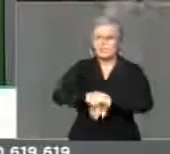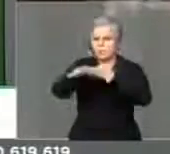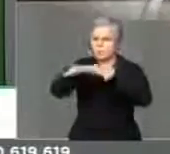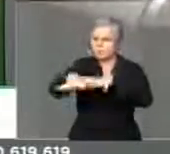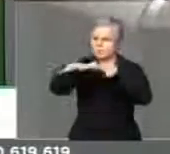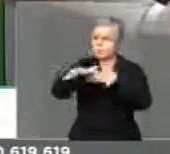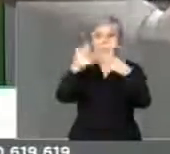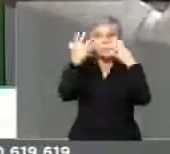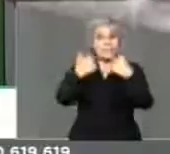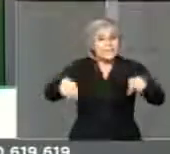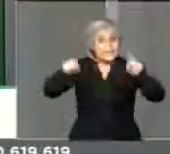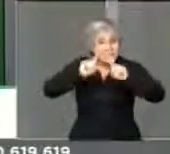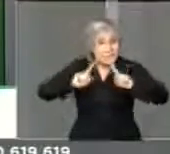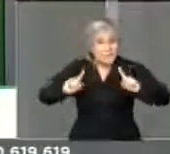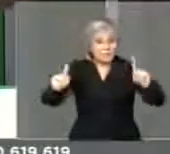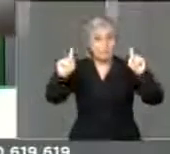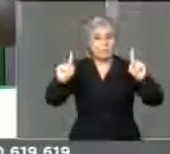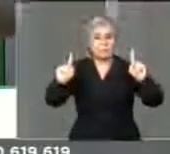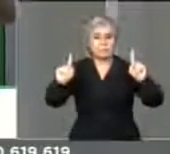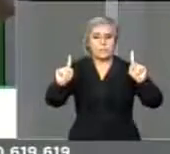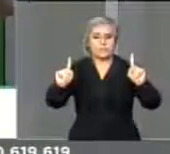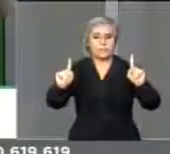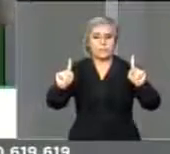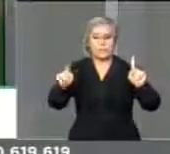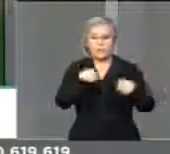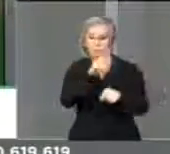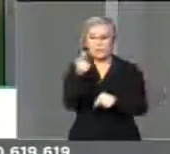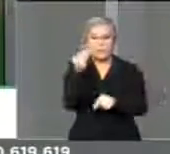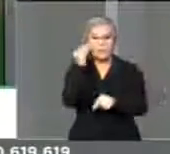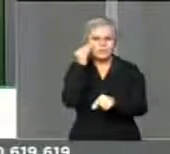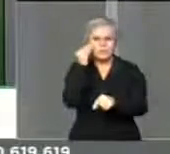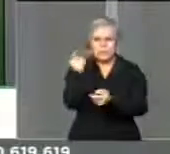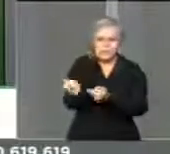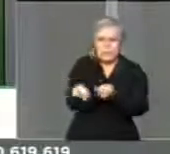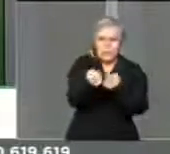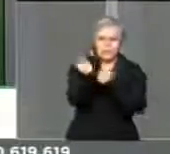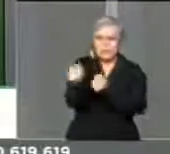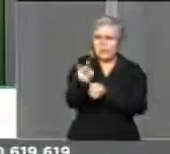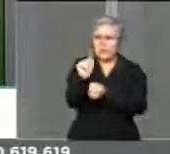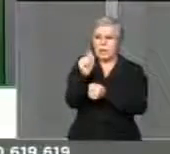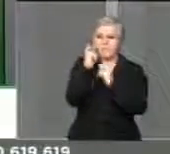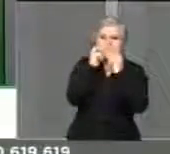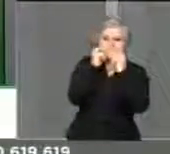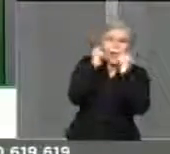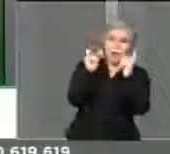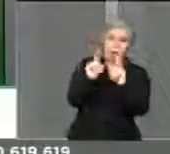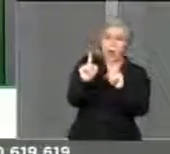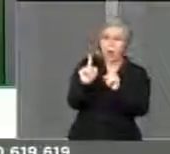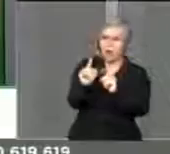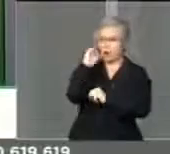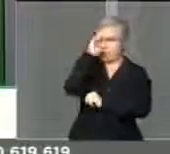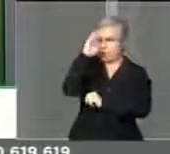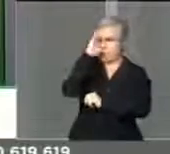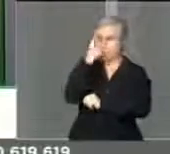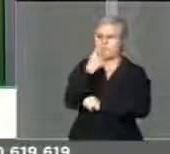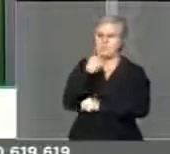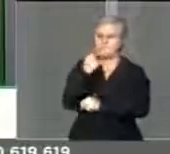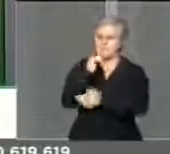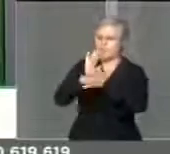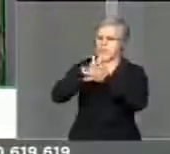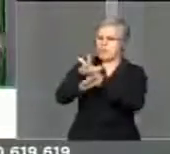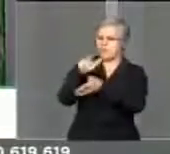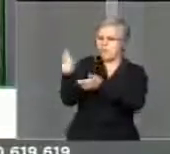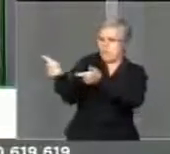Não aceitem e não caiam nesse jogo da intimidação. Olha, o Exército Vermelho vai